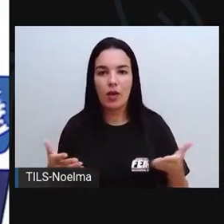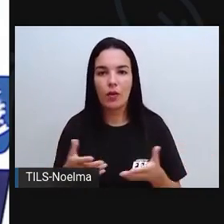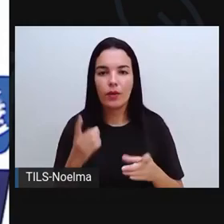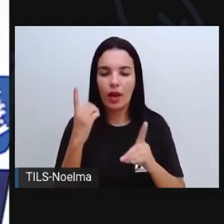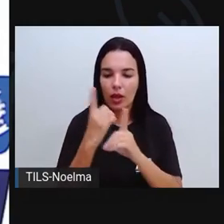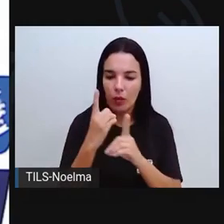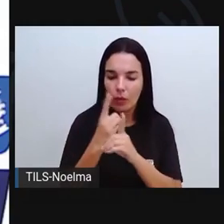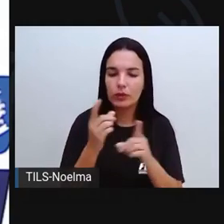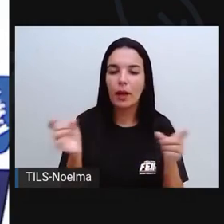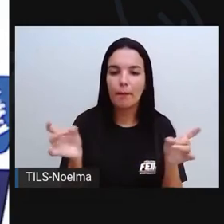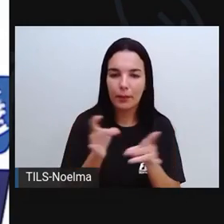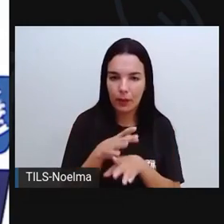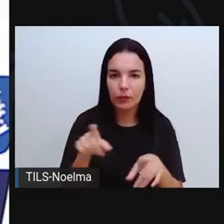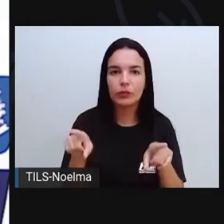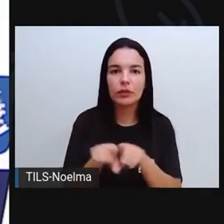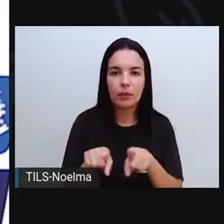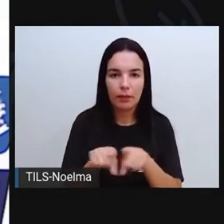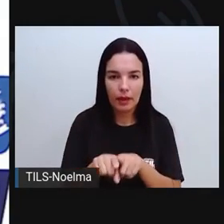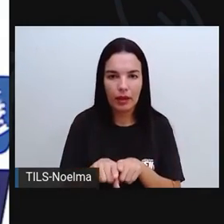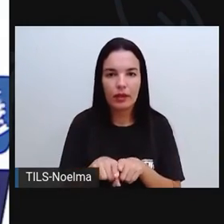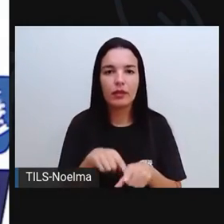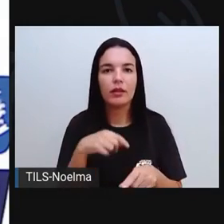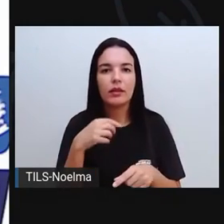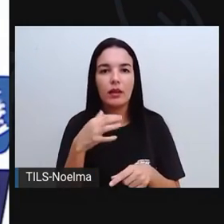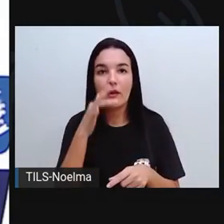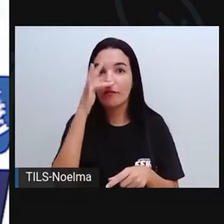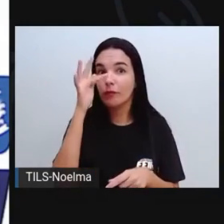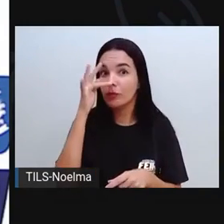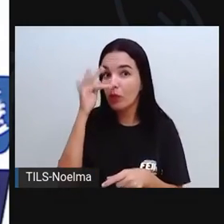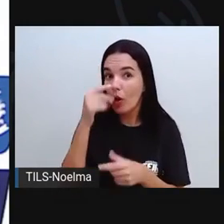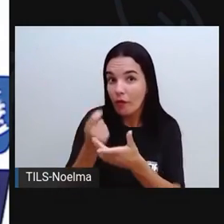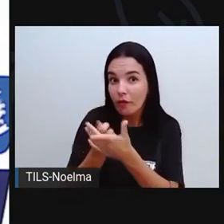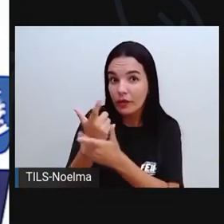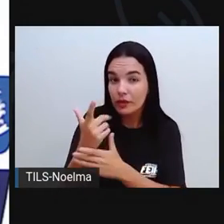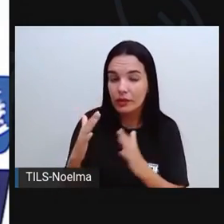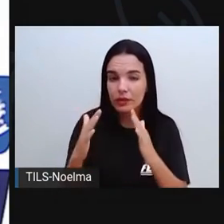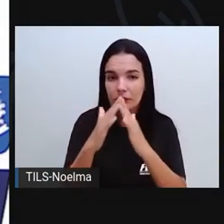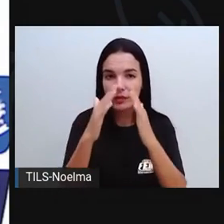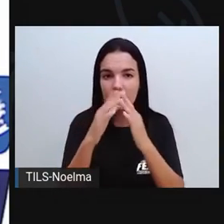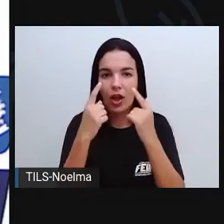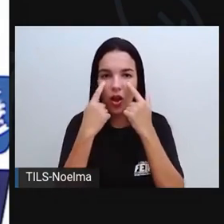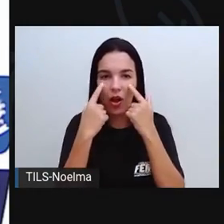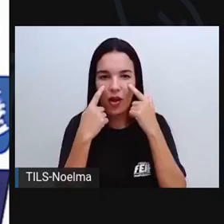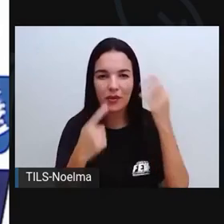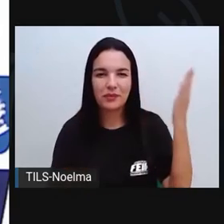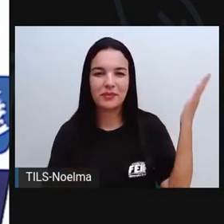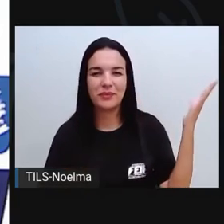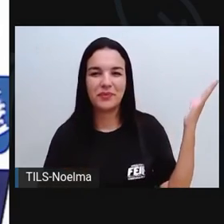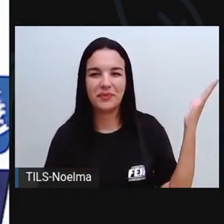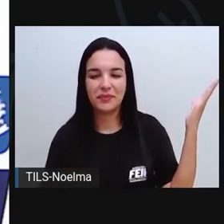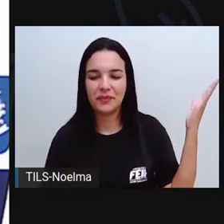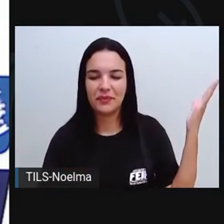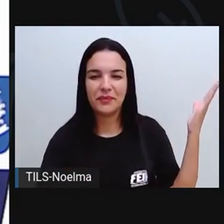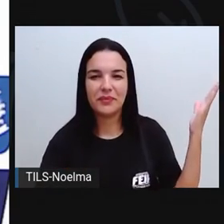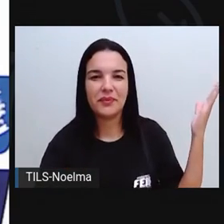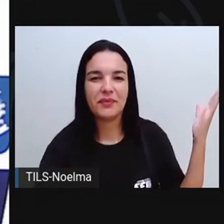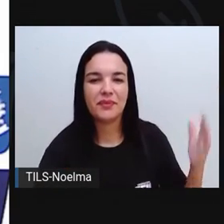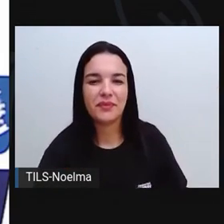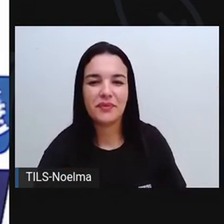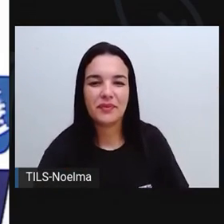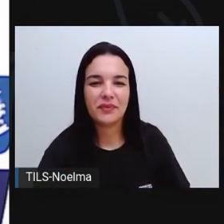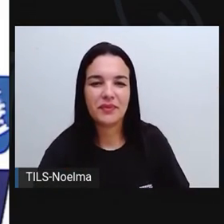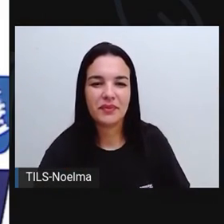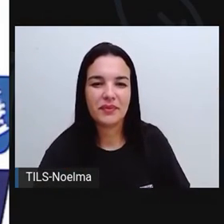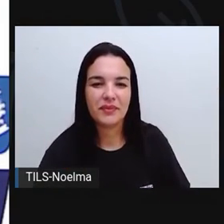encontra pronto, né? Em floriculturas Olha só A minha argila já está aqui, ó O